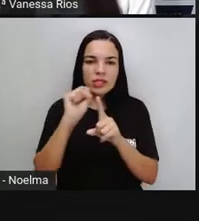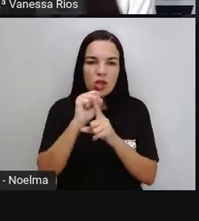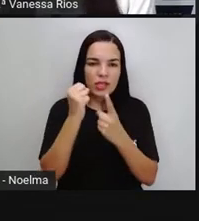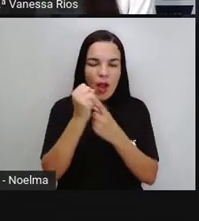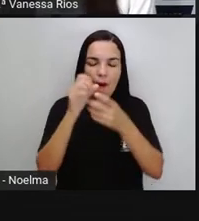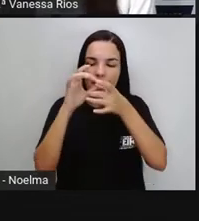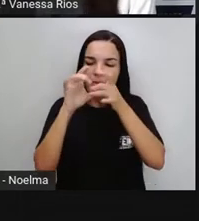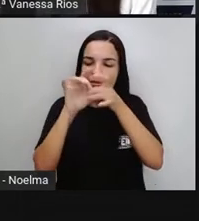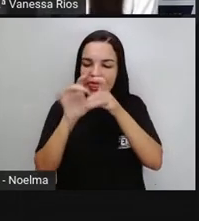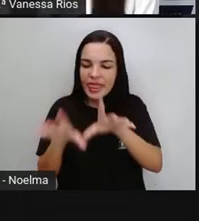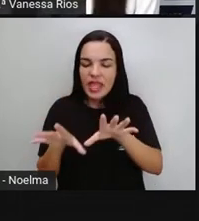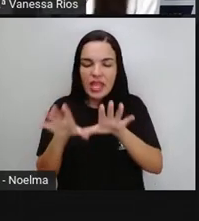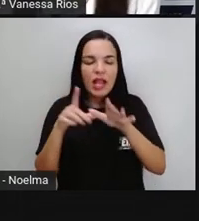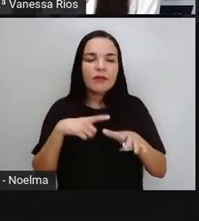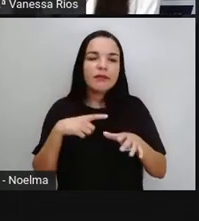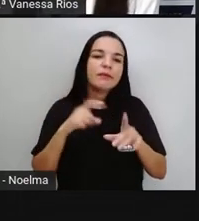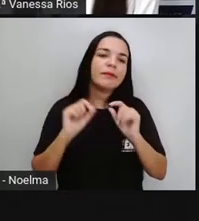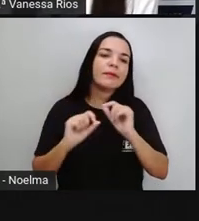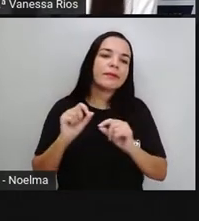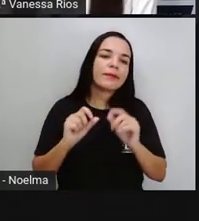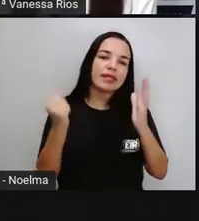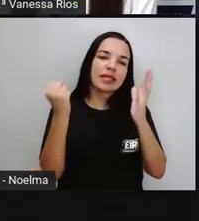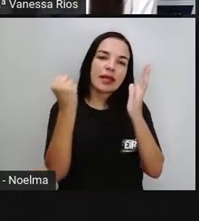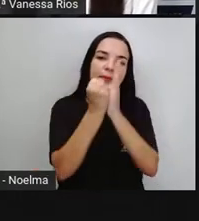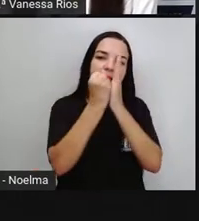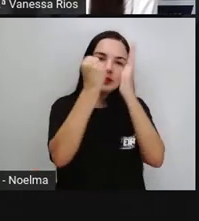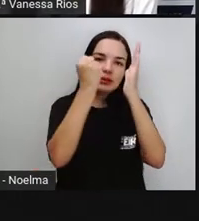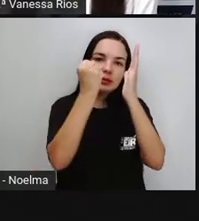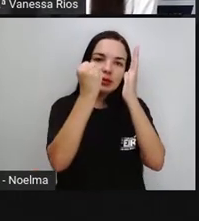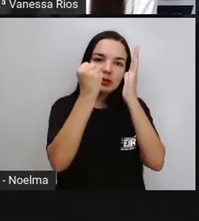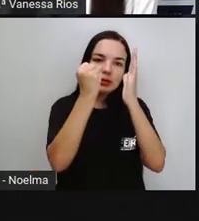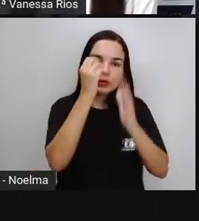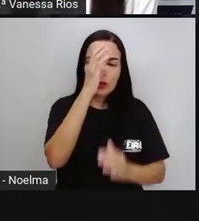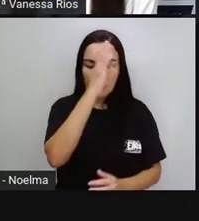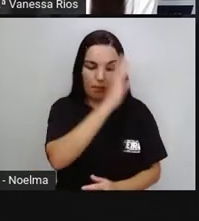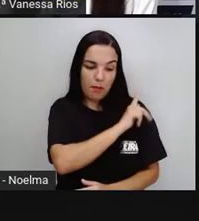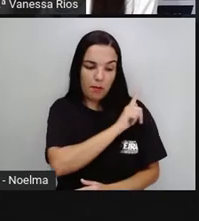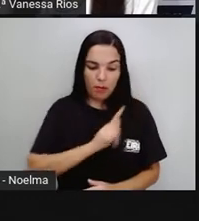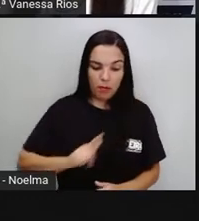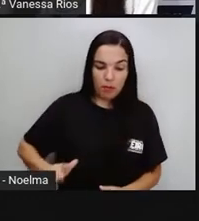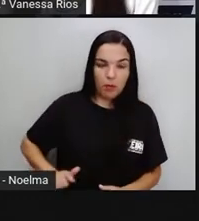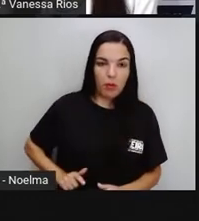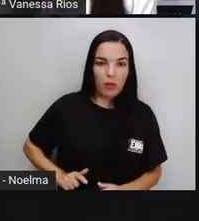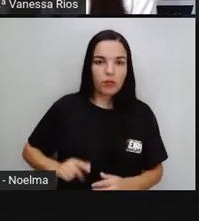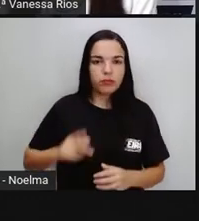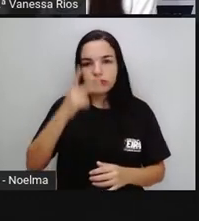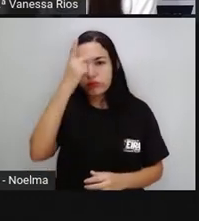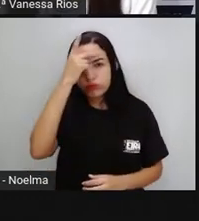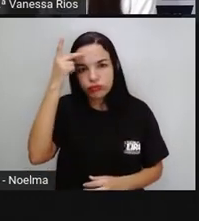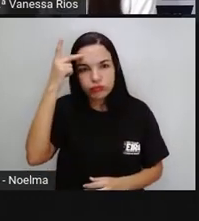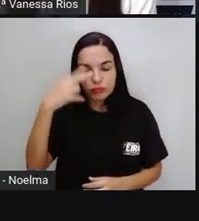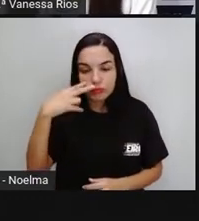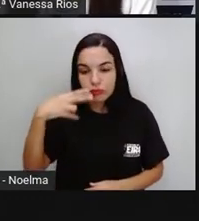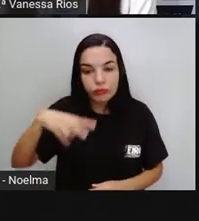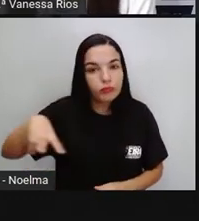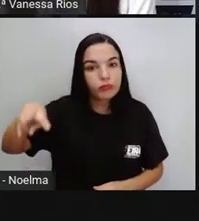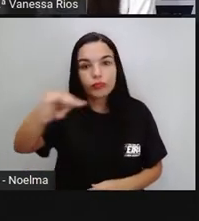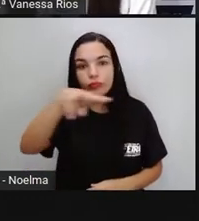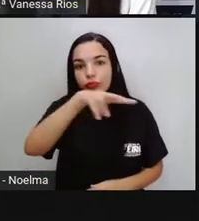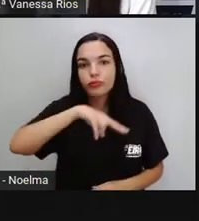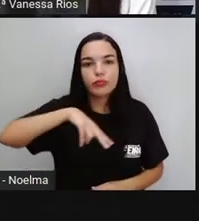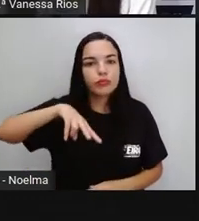patrimônios públicos e patrimônio cultural. Os patrimônios públicos são aqueles patrimônios que